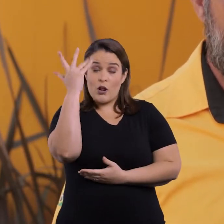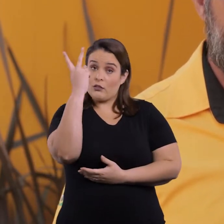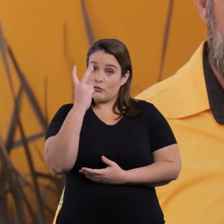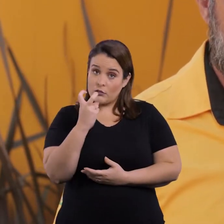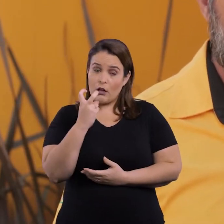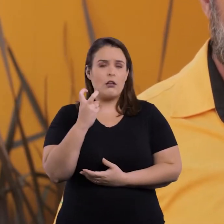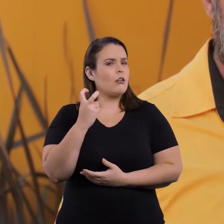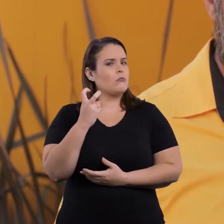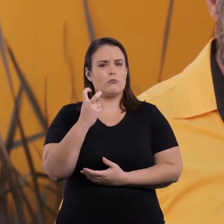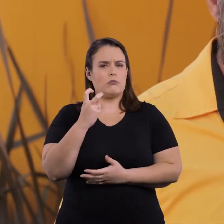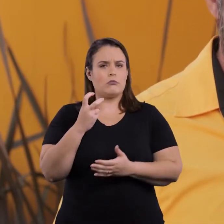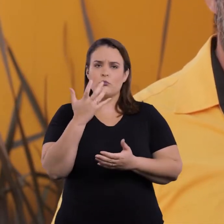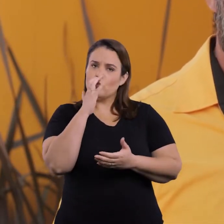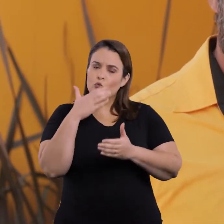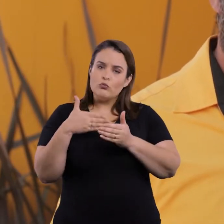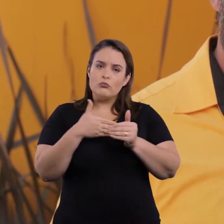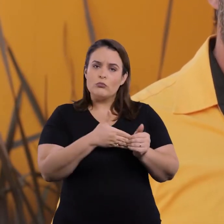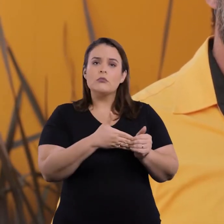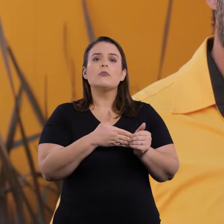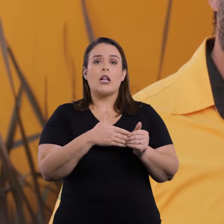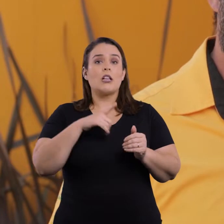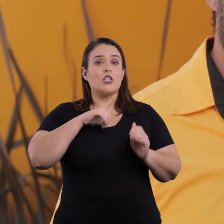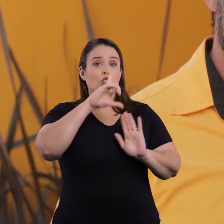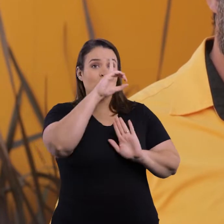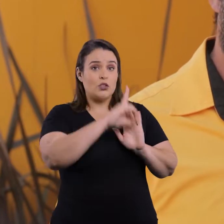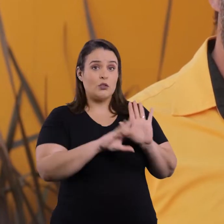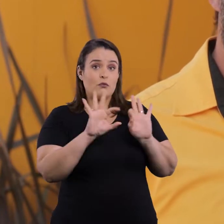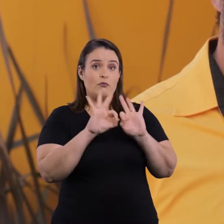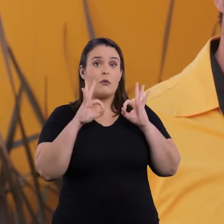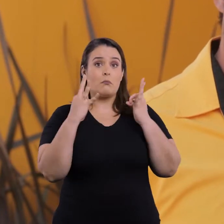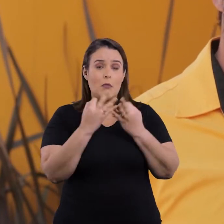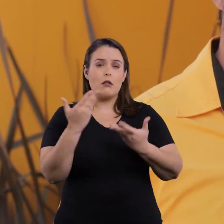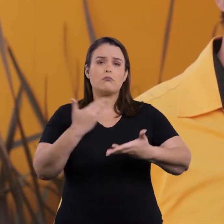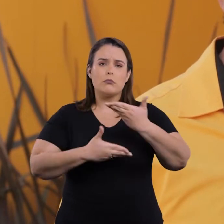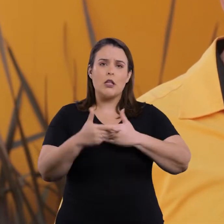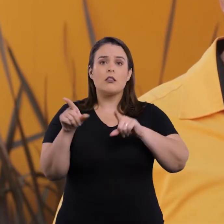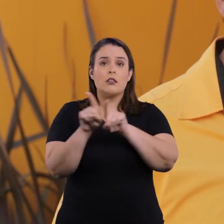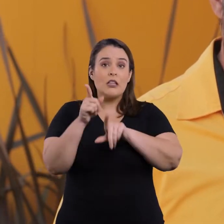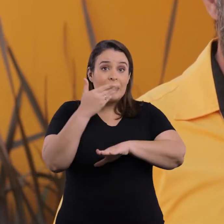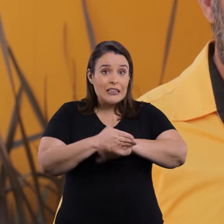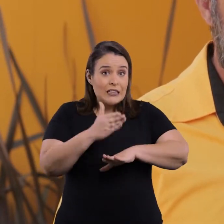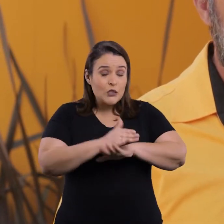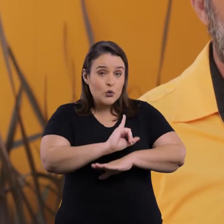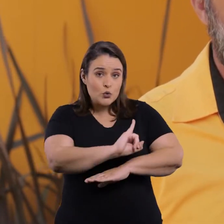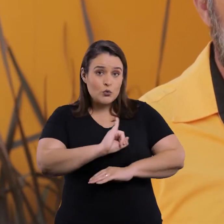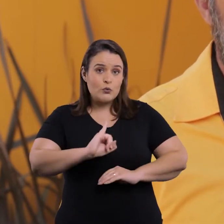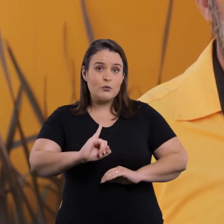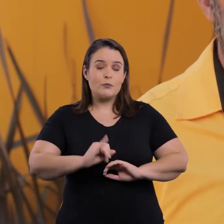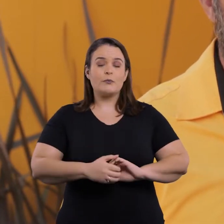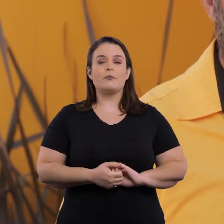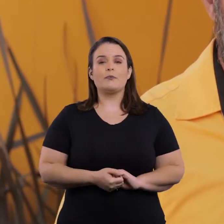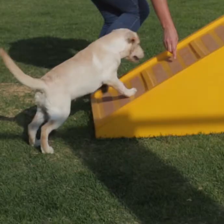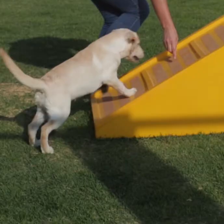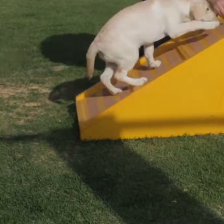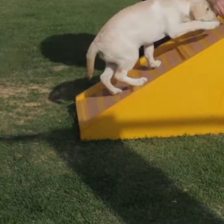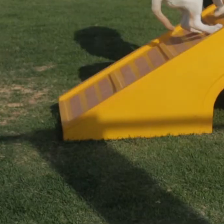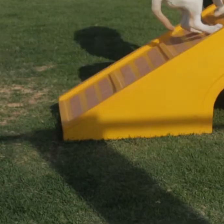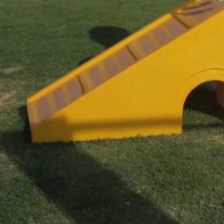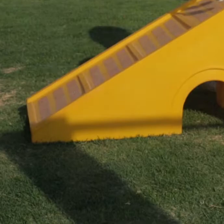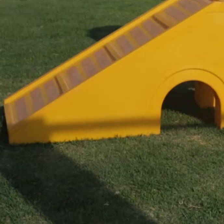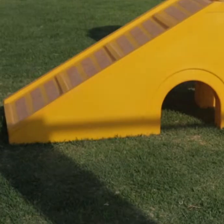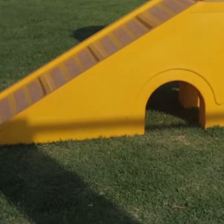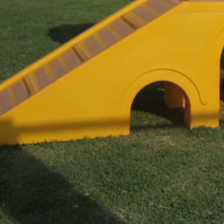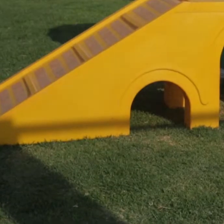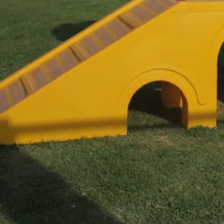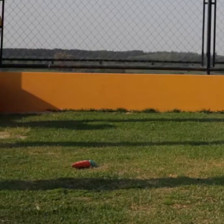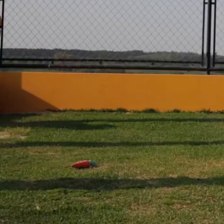para a pessoa cega que está com cão. Ela abrange também os direitos e os deveres das famílias socializadoras e dos treinadores e instrutores. No Parquinho